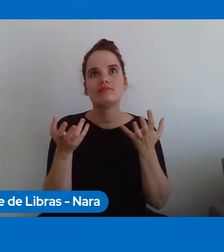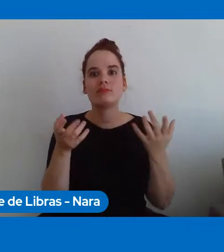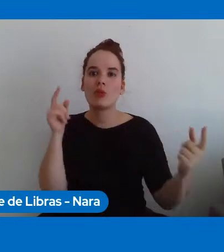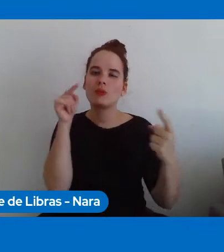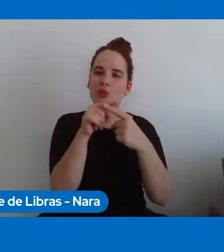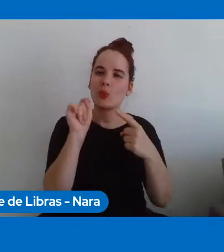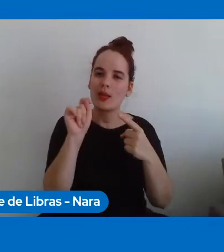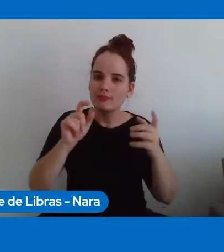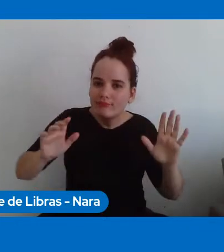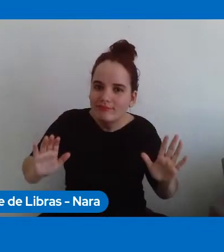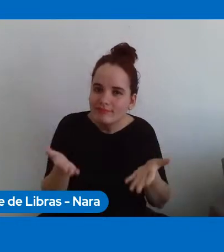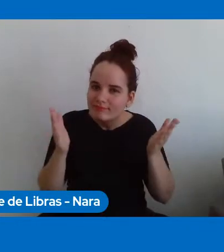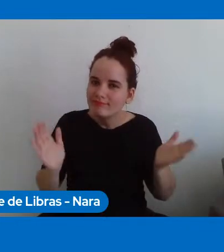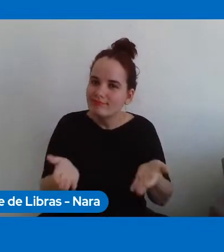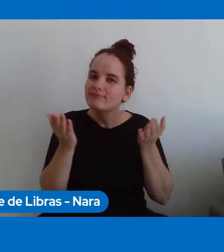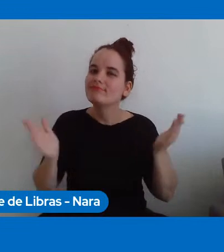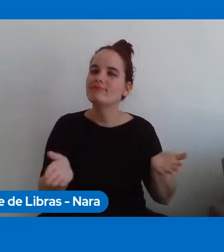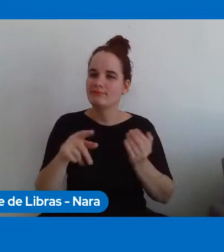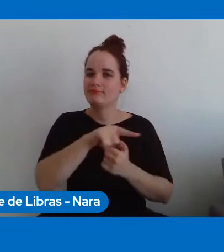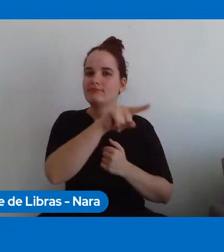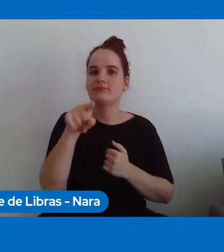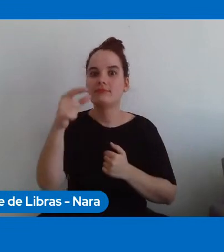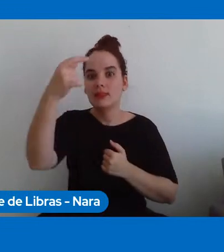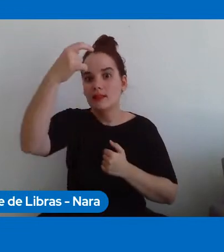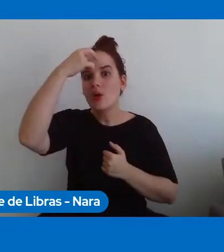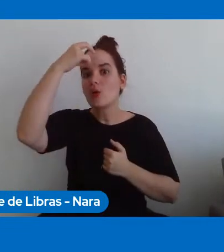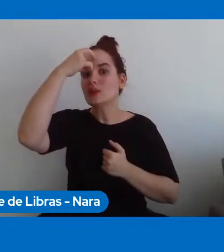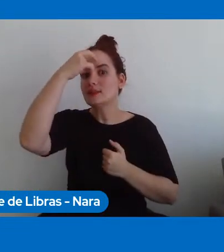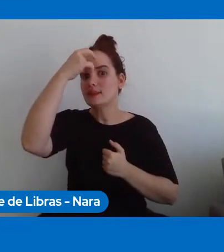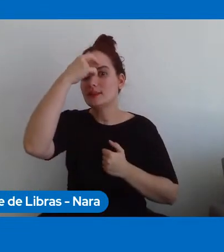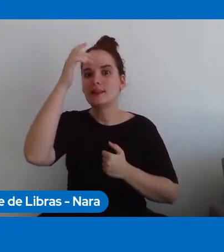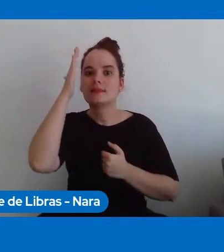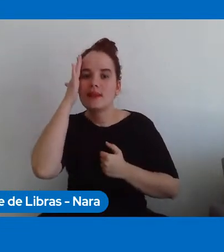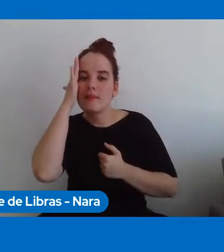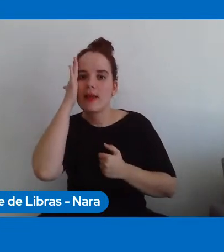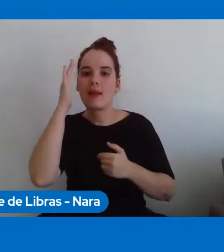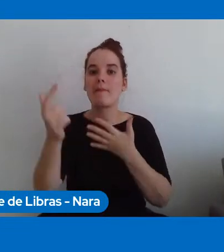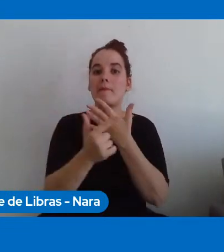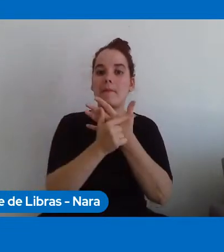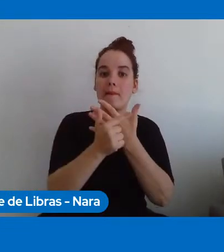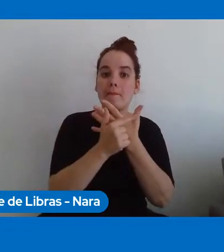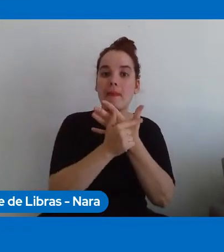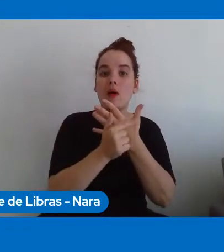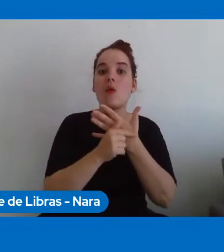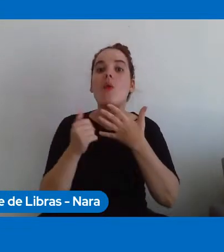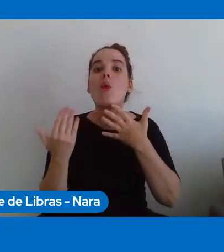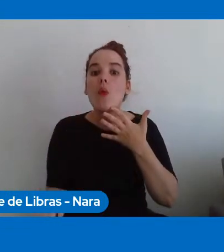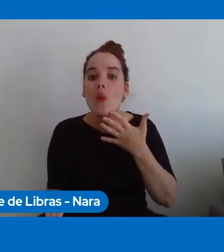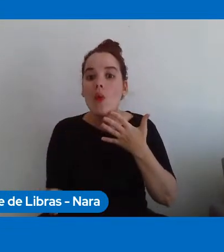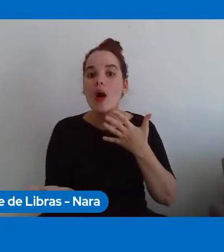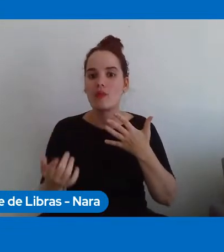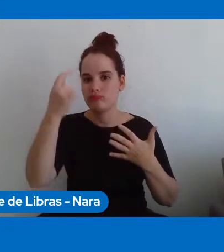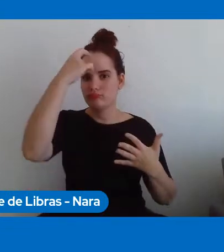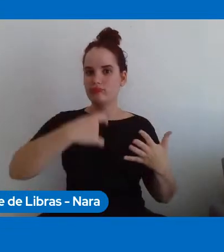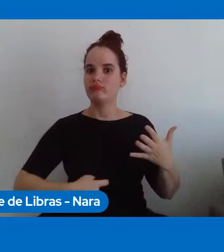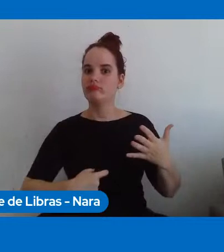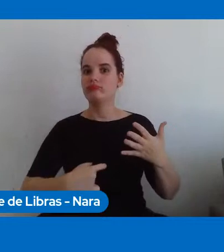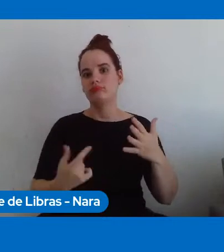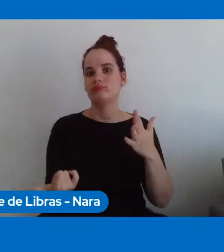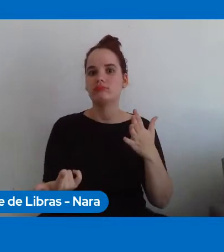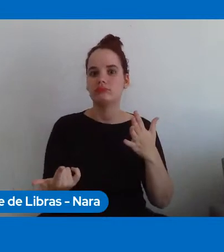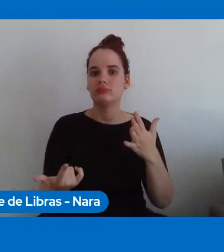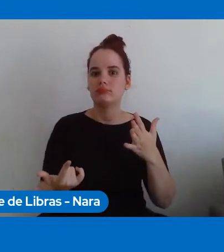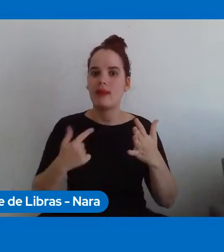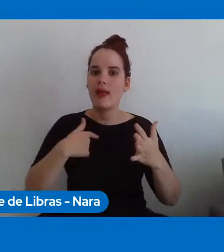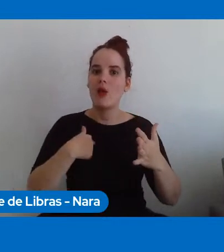conscientização com o impacto, papel, a responsabilidade profissional nossa